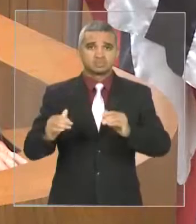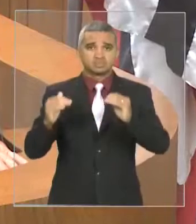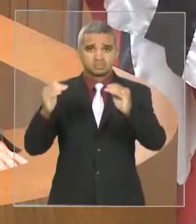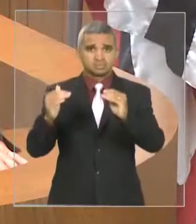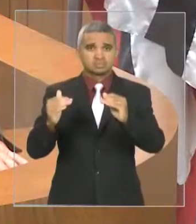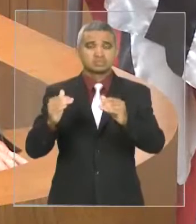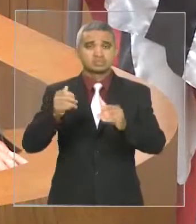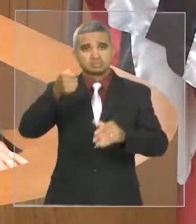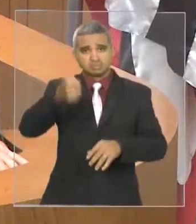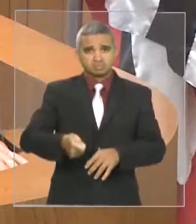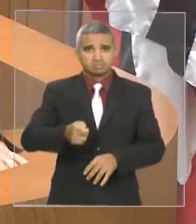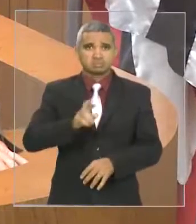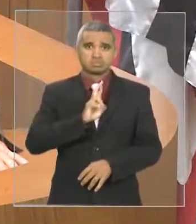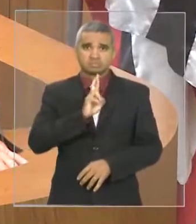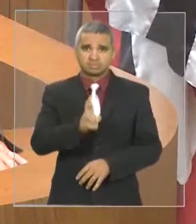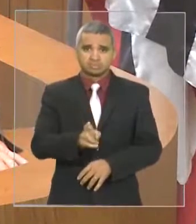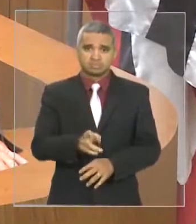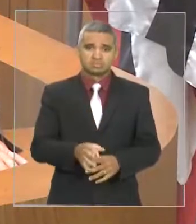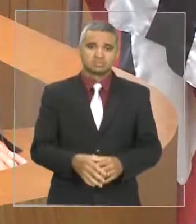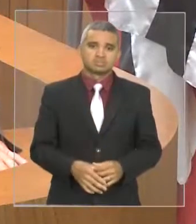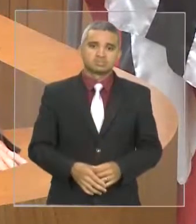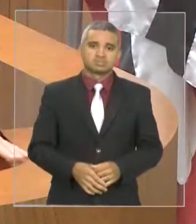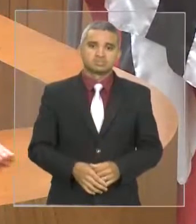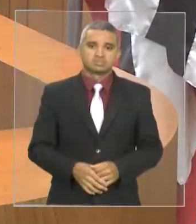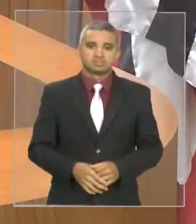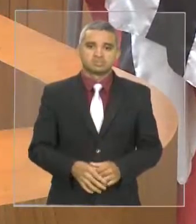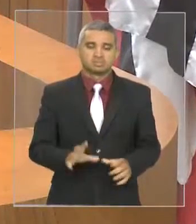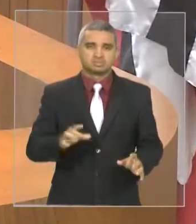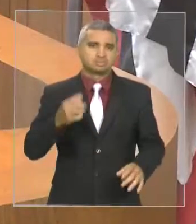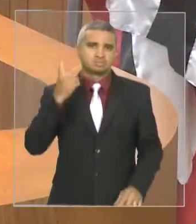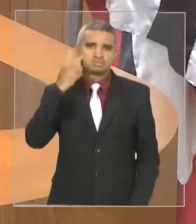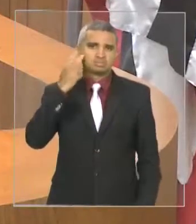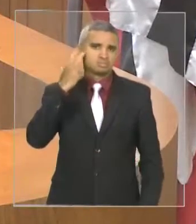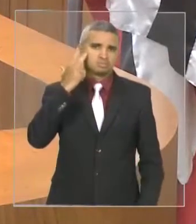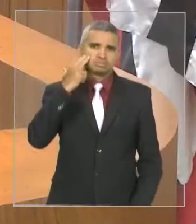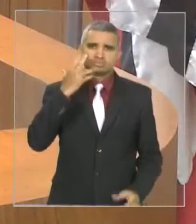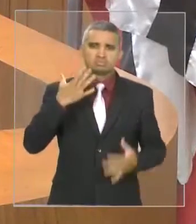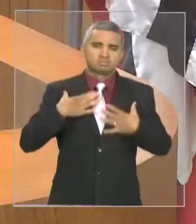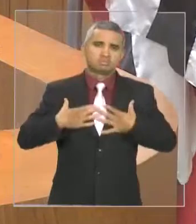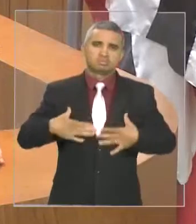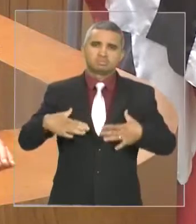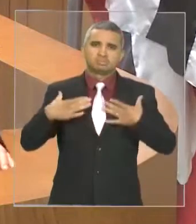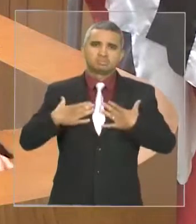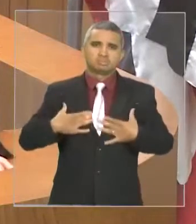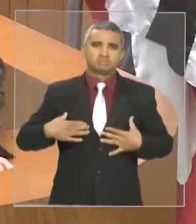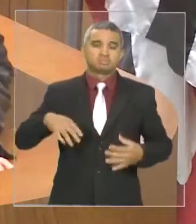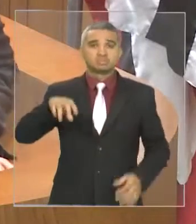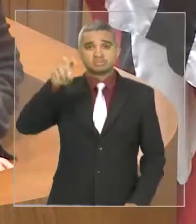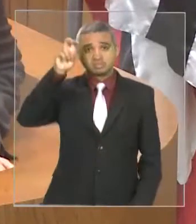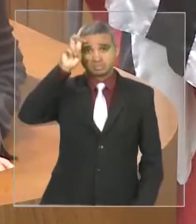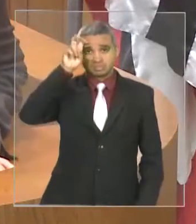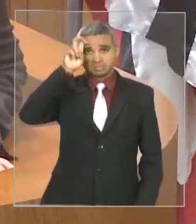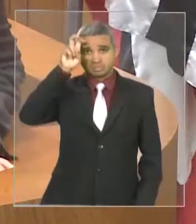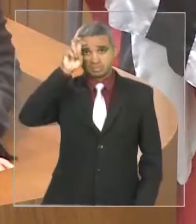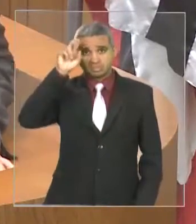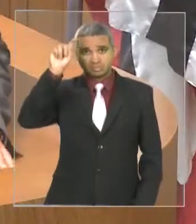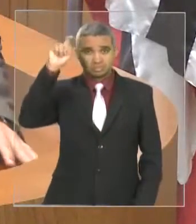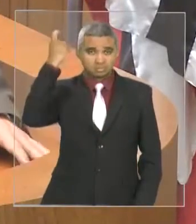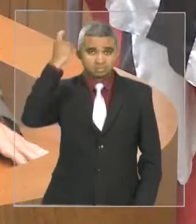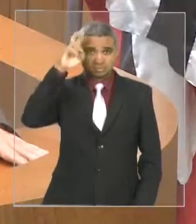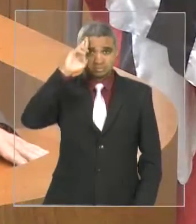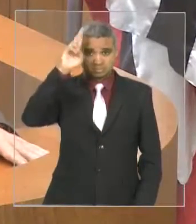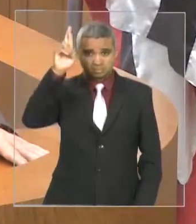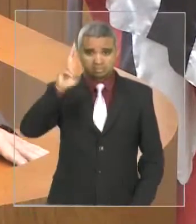sobre o assunto. Isso aqui eu estou muito tranquilo, porque na quinta-feira, o ex-diretor hoje,